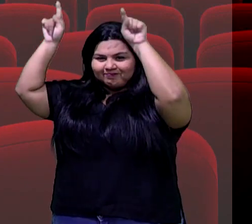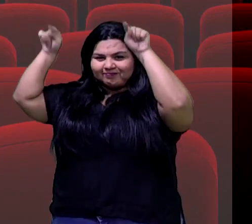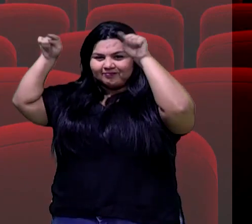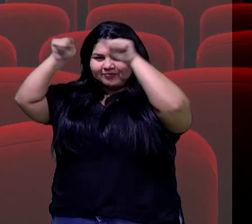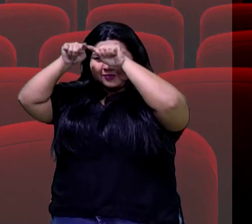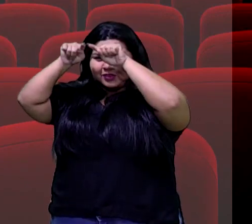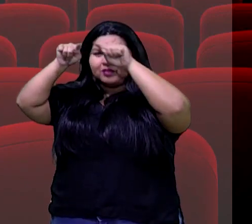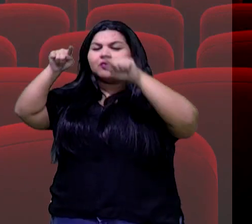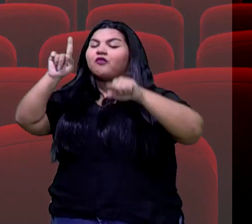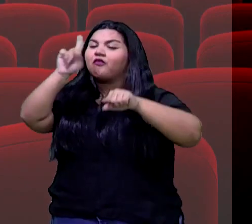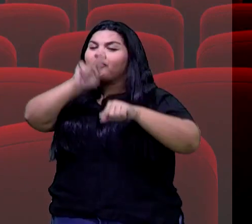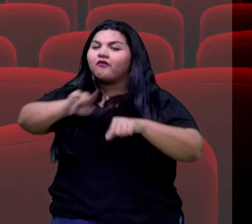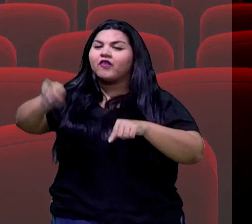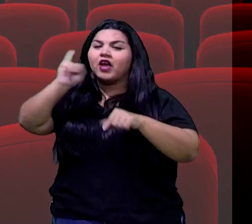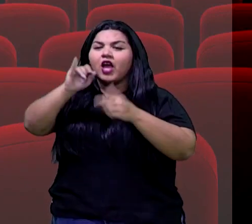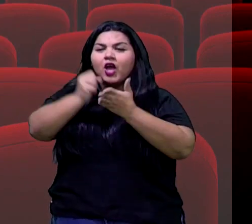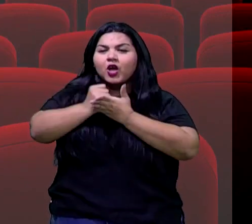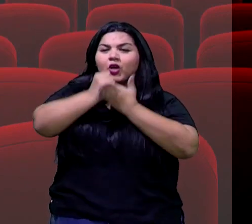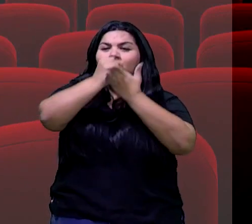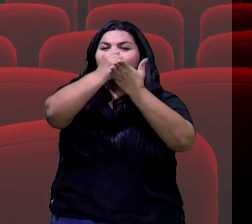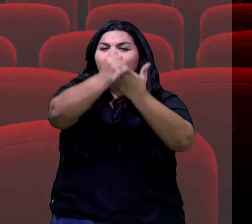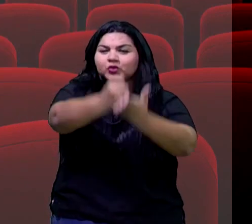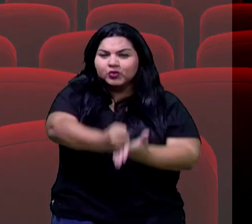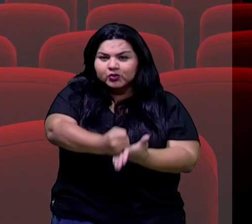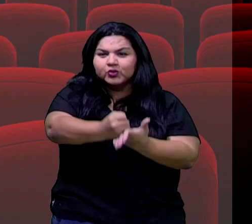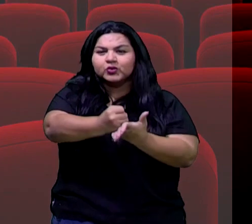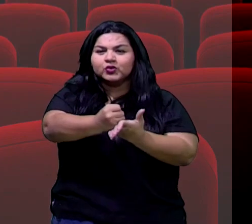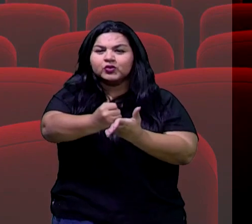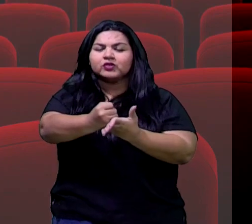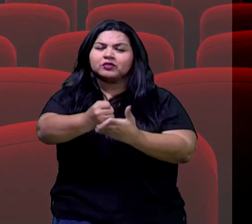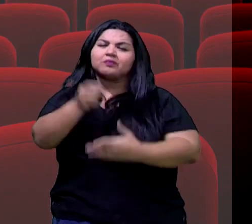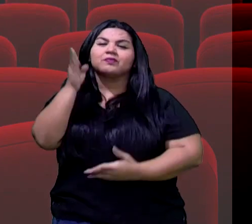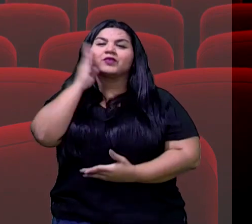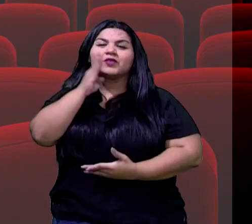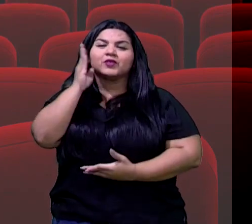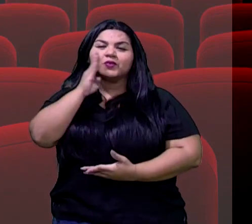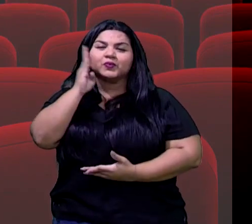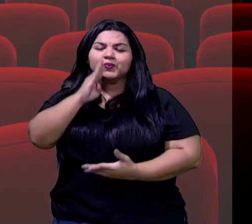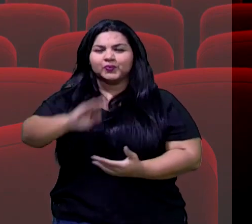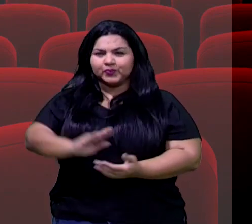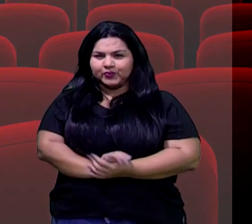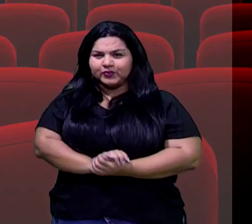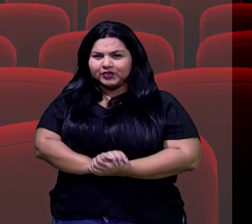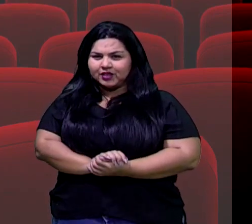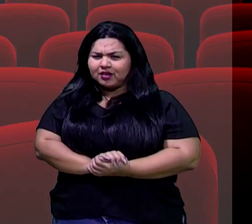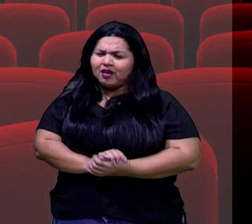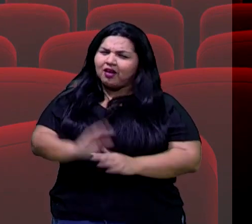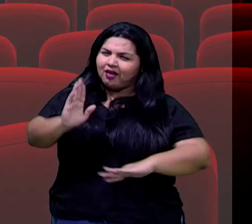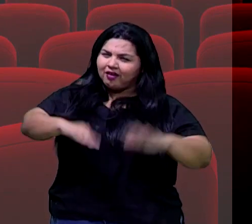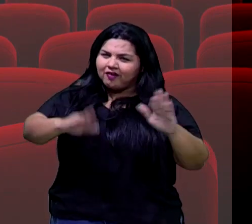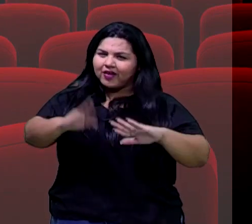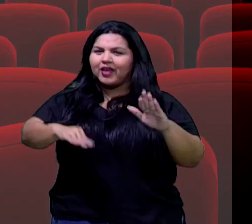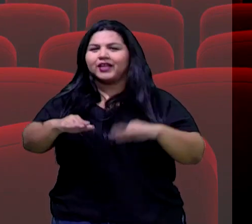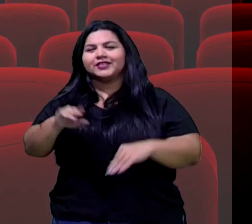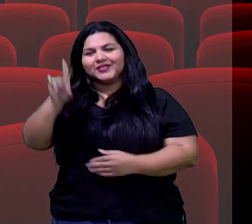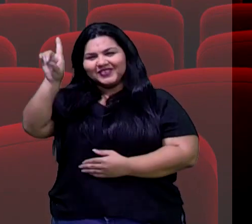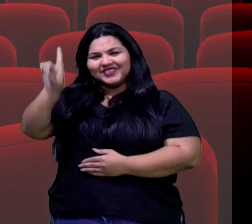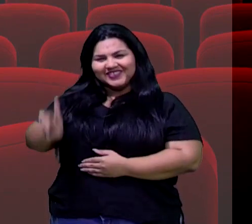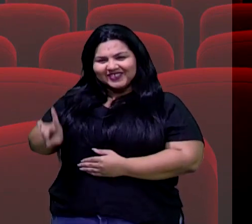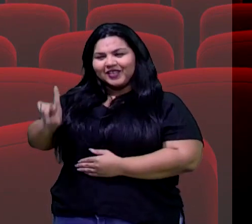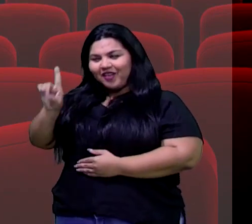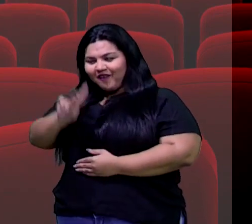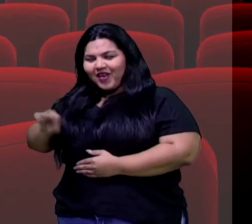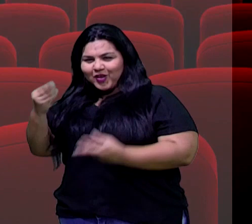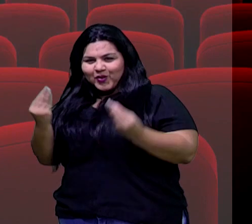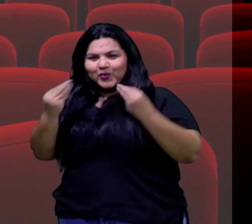ajudar a encontrar um nome que seja bem legal pra esse nosso quadro, né? Então volta e meia a diretora aqui vai